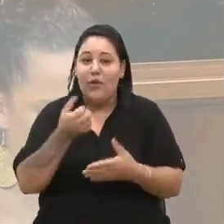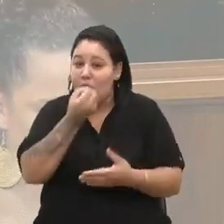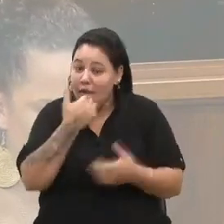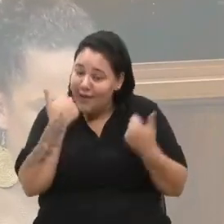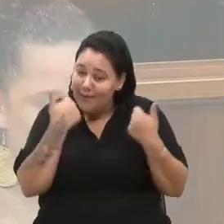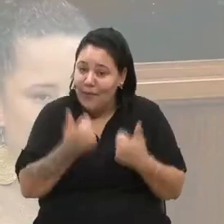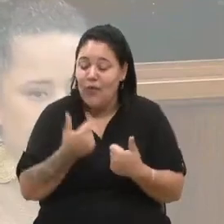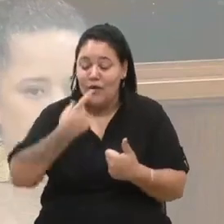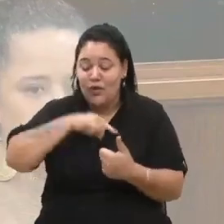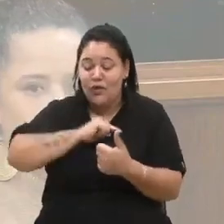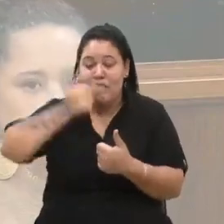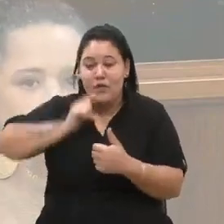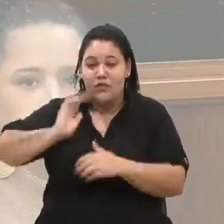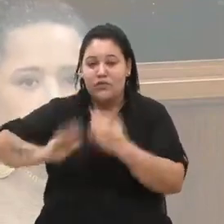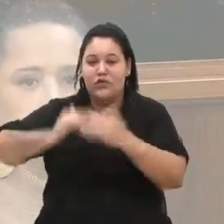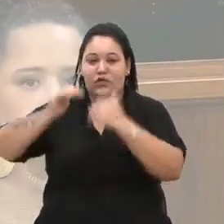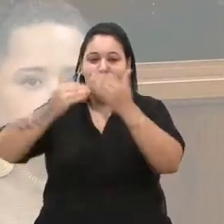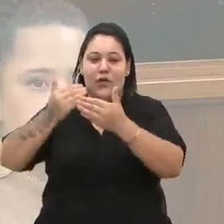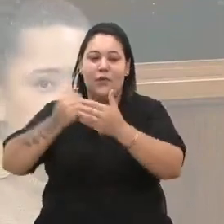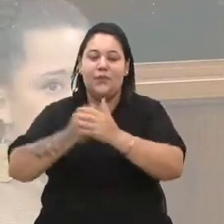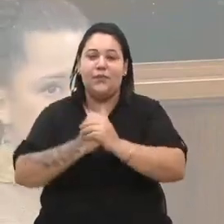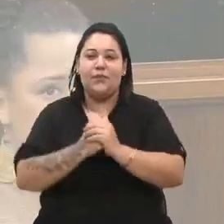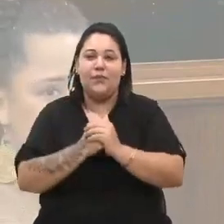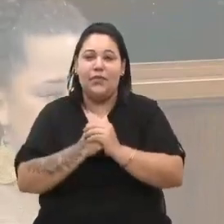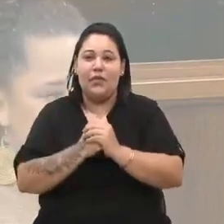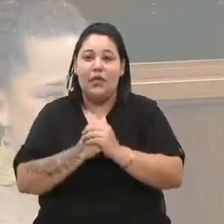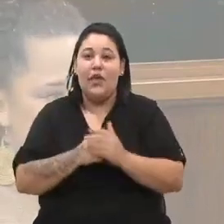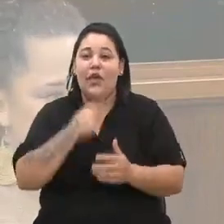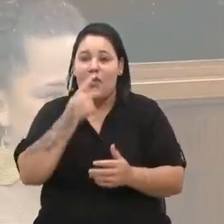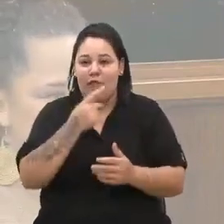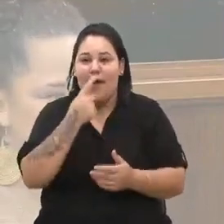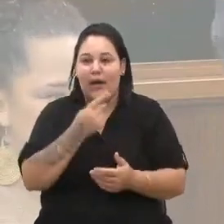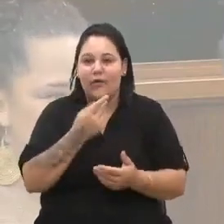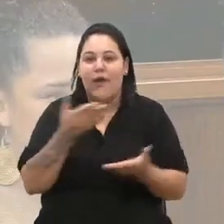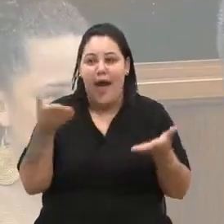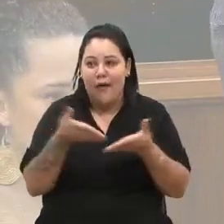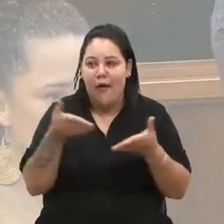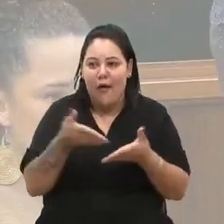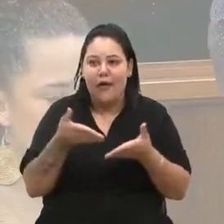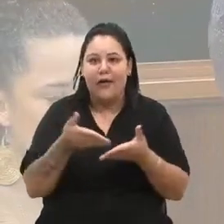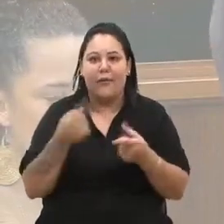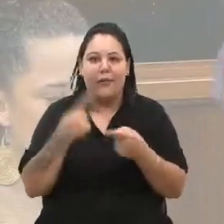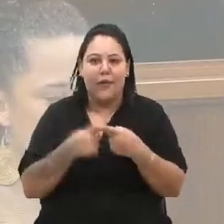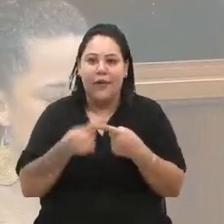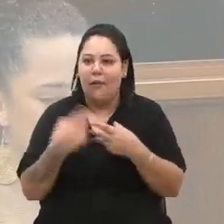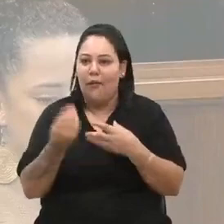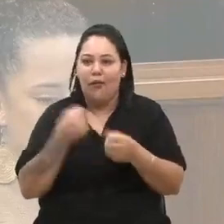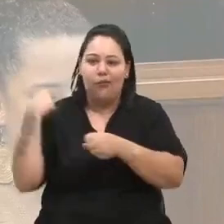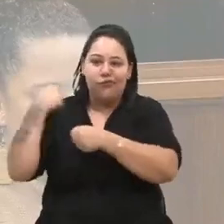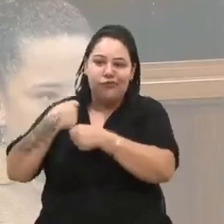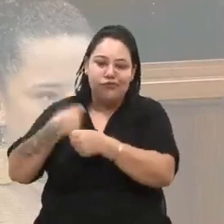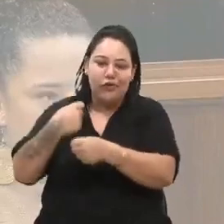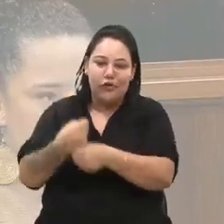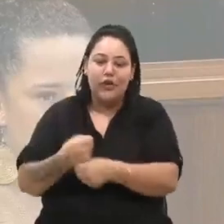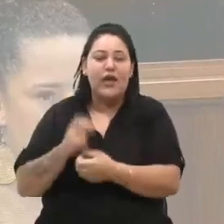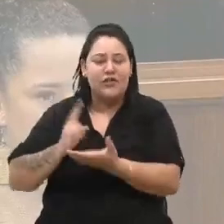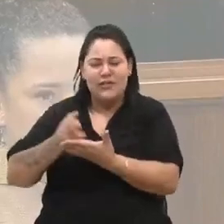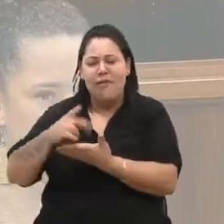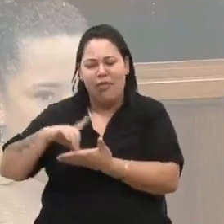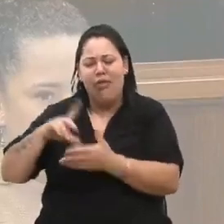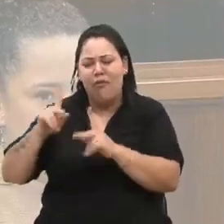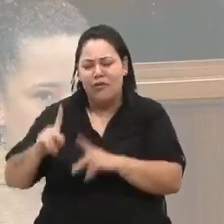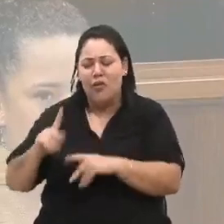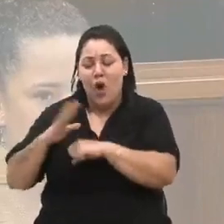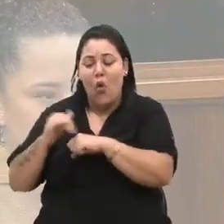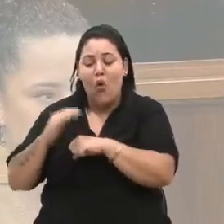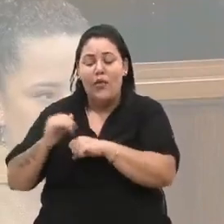nós avançamos. Eu quero dizer recente como política pública, por mais que durante muito tempo a gente sempre teve pessoas que zelaram, que